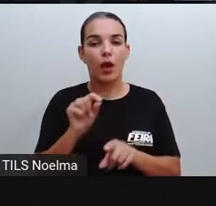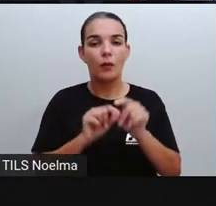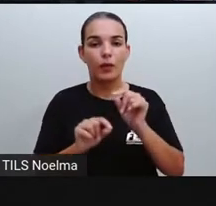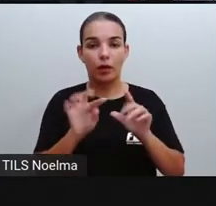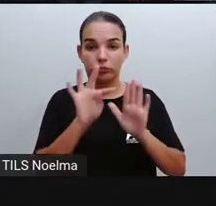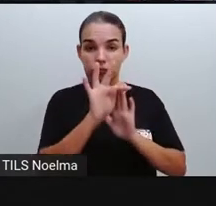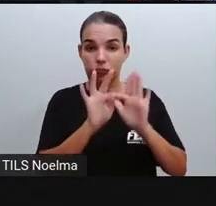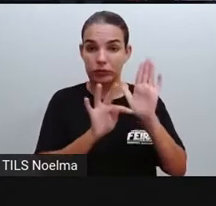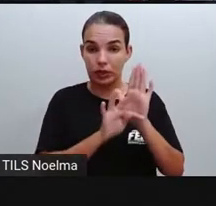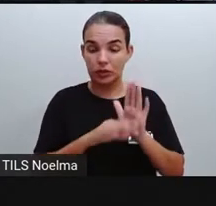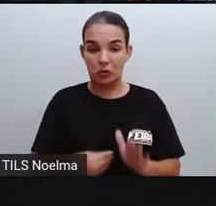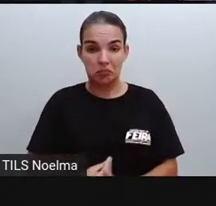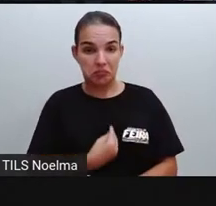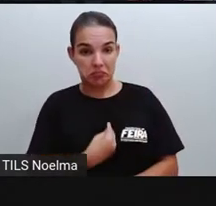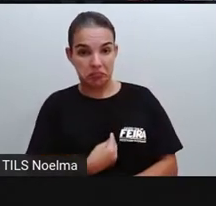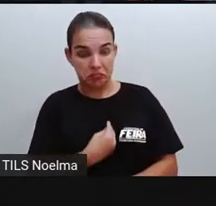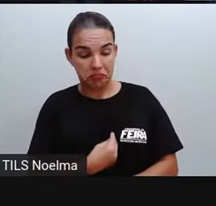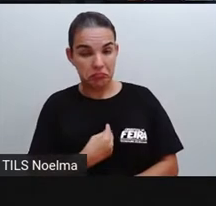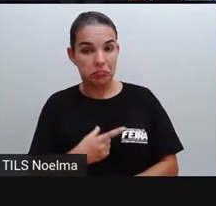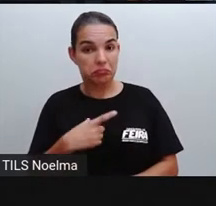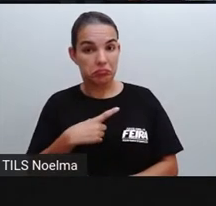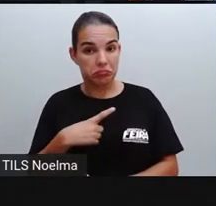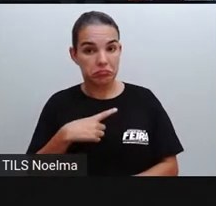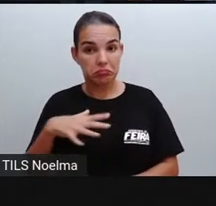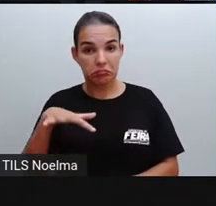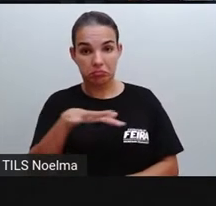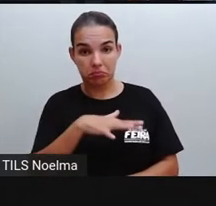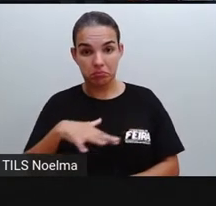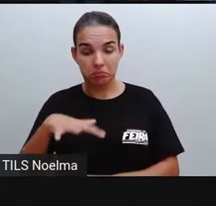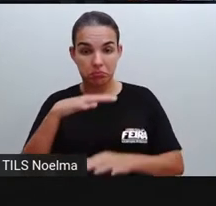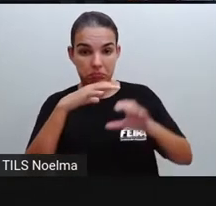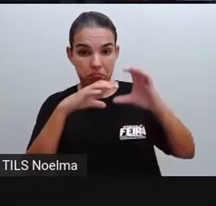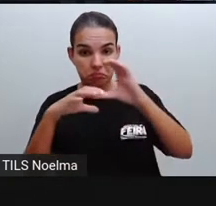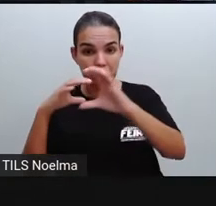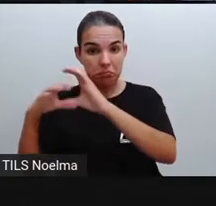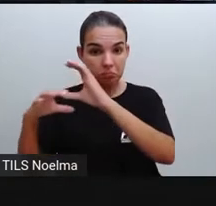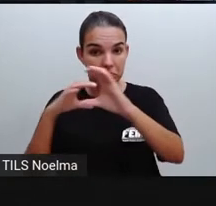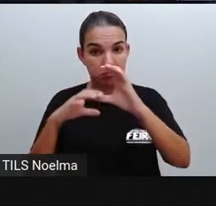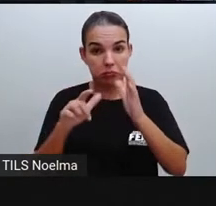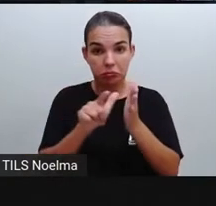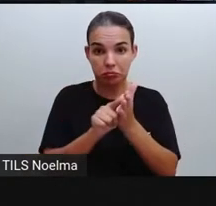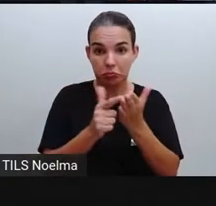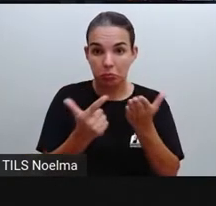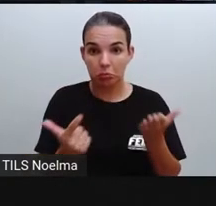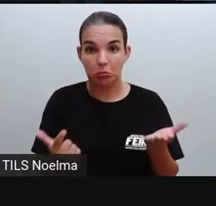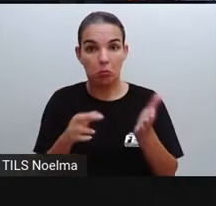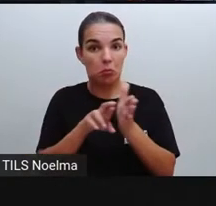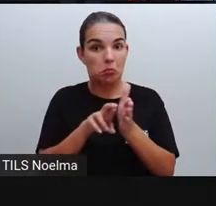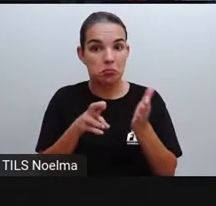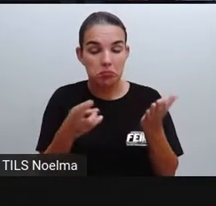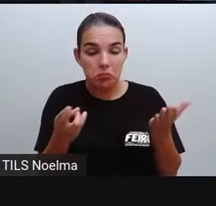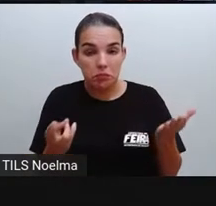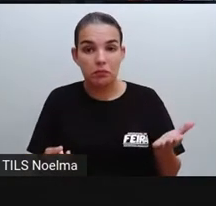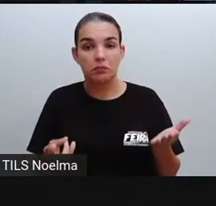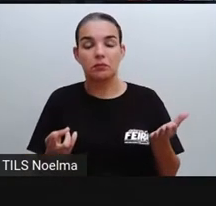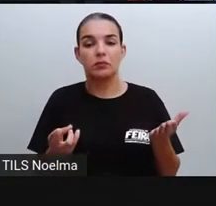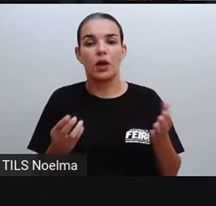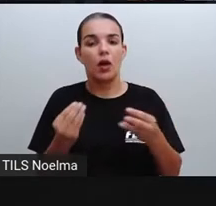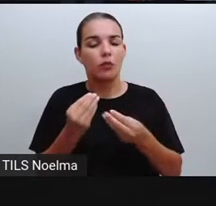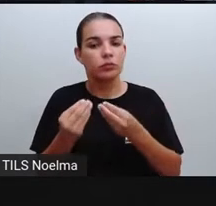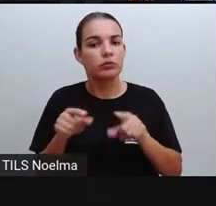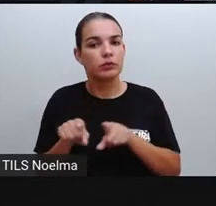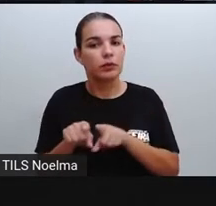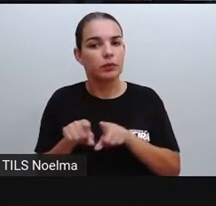que está presente tanto no meio da comunicação, como, por exemplo, nos jornais, em revistas, como